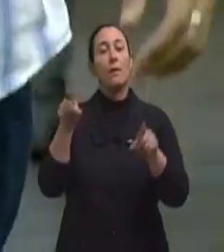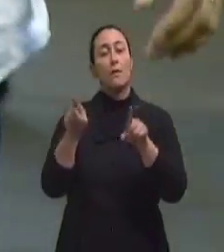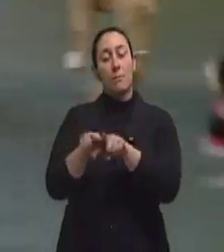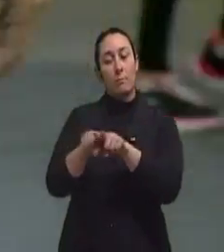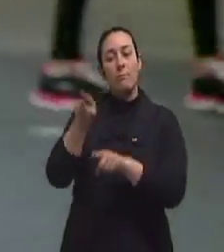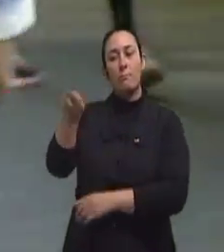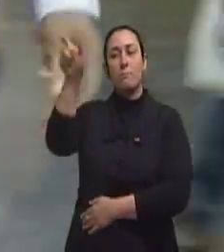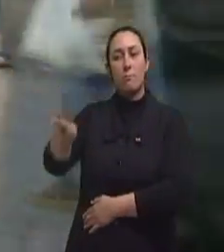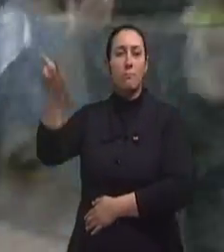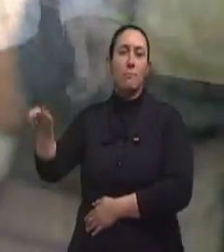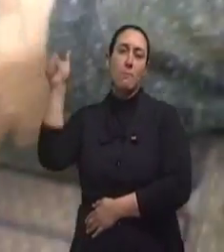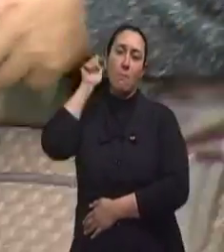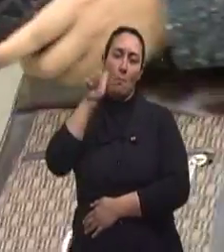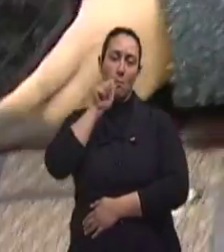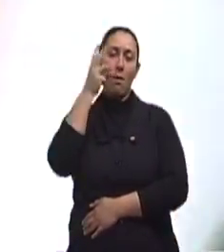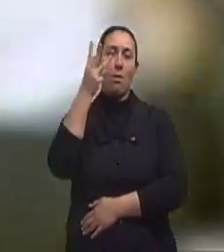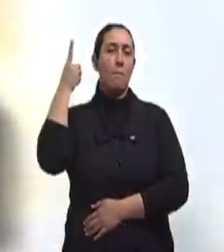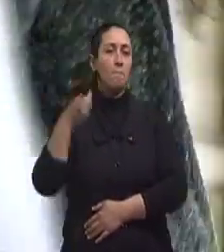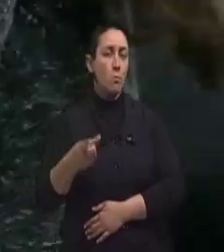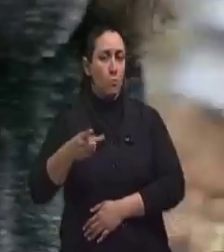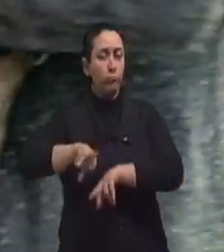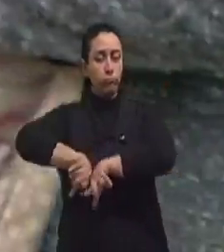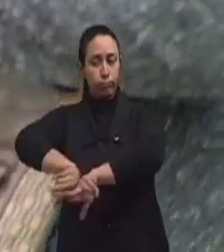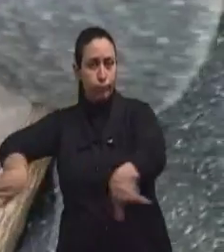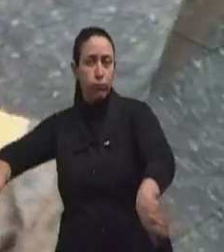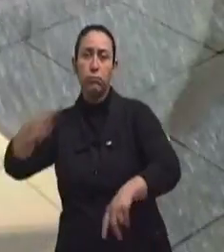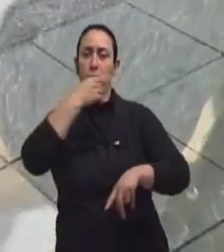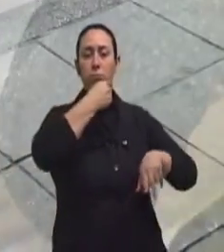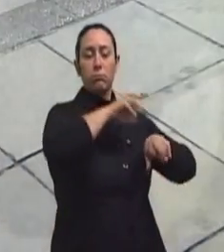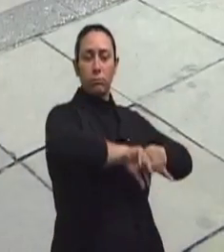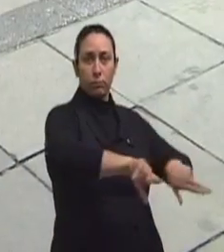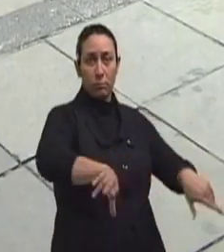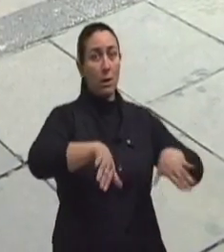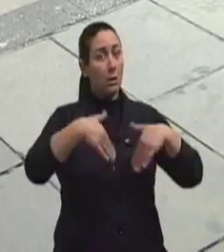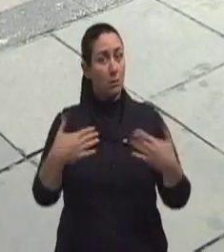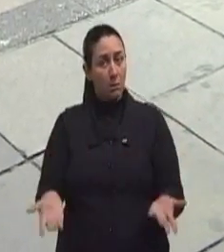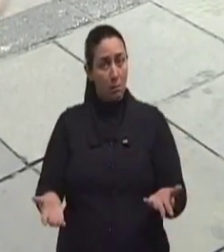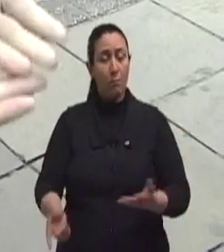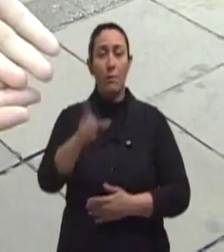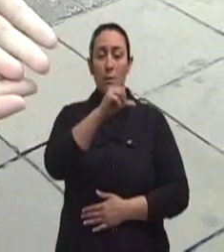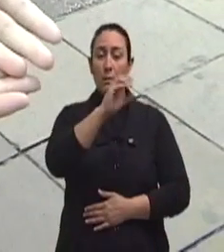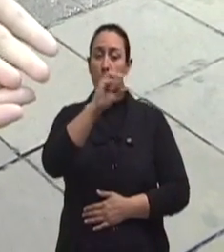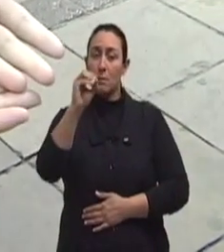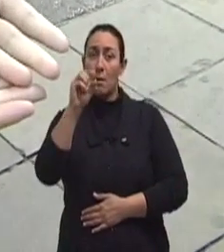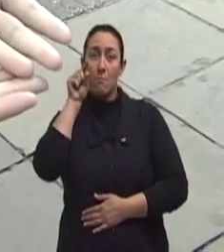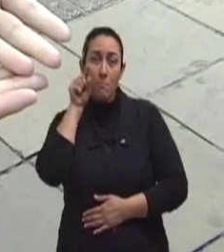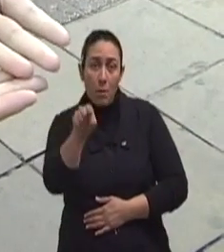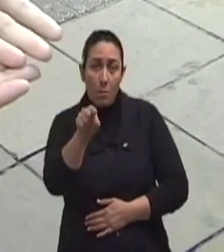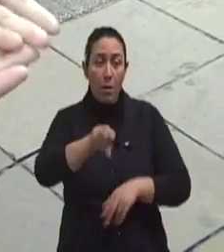sexo feminino, o que equivale a 13 casos novos a cada 100 mil homens e a 7